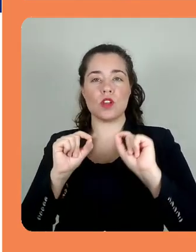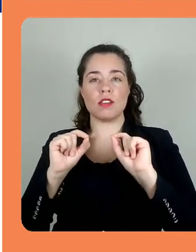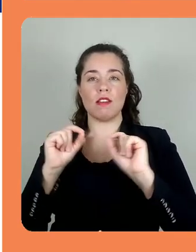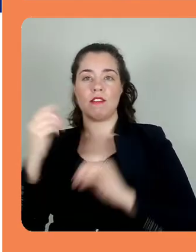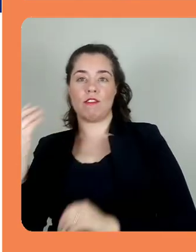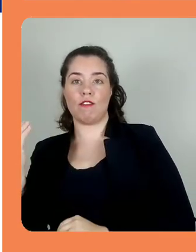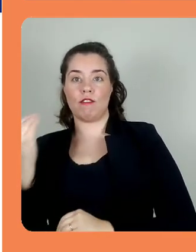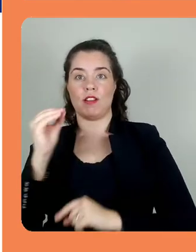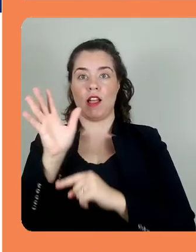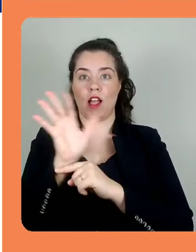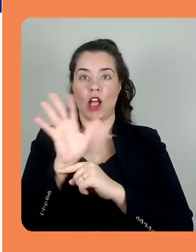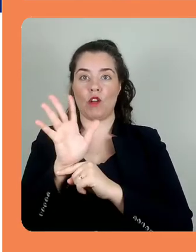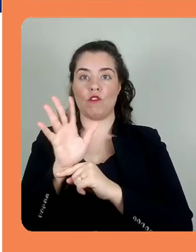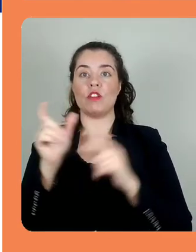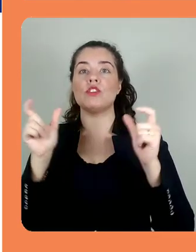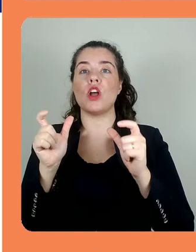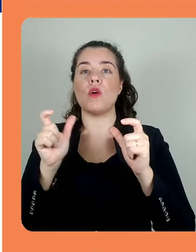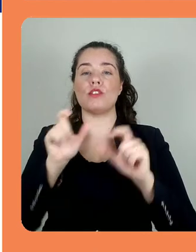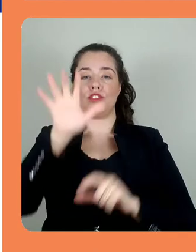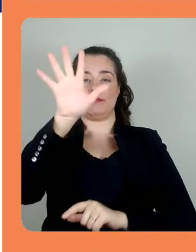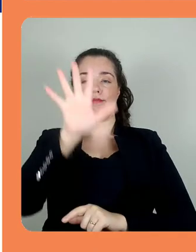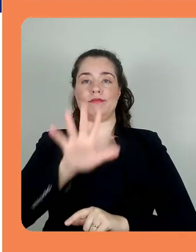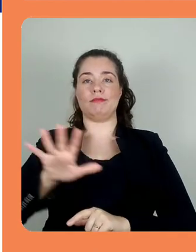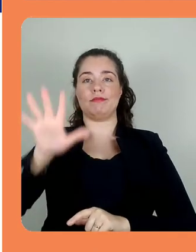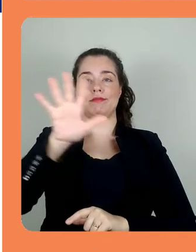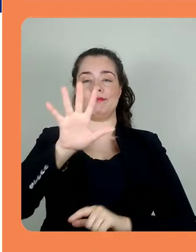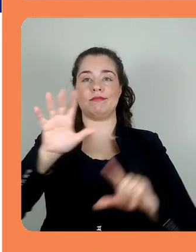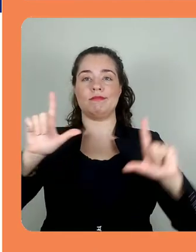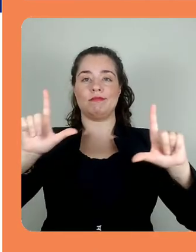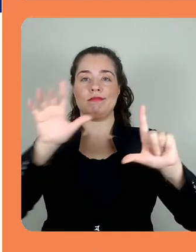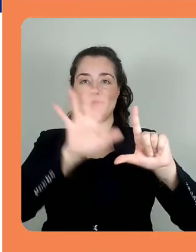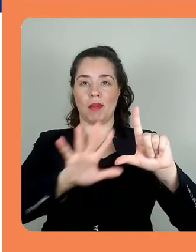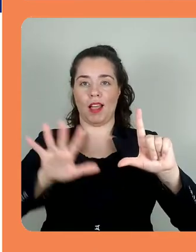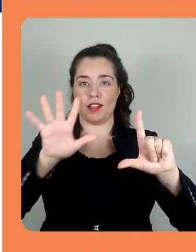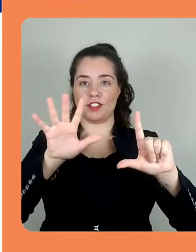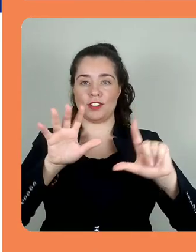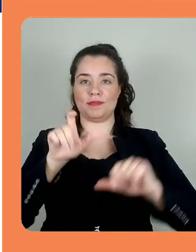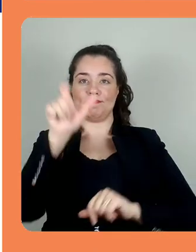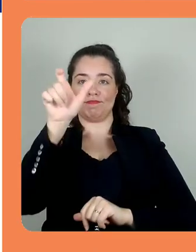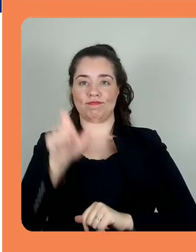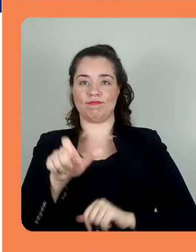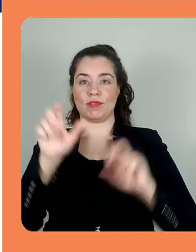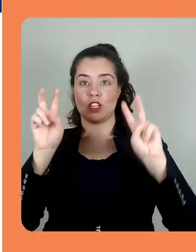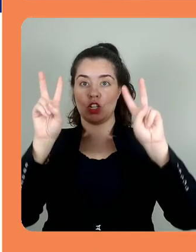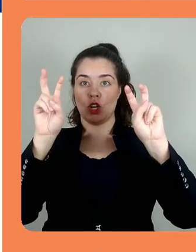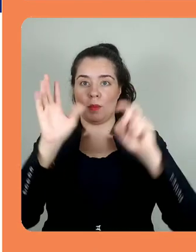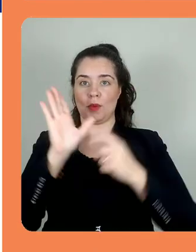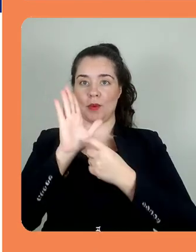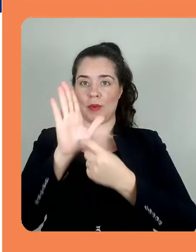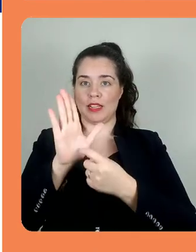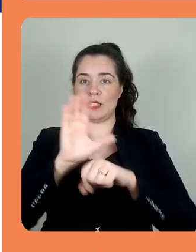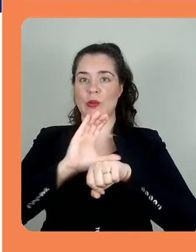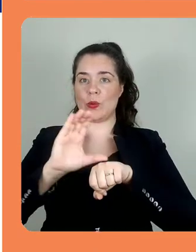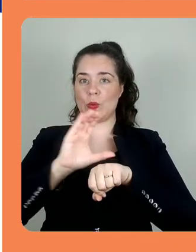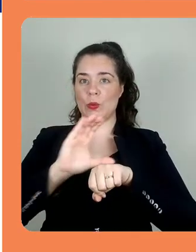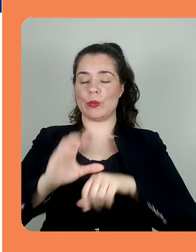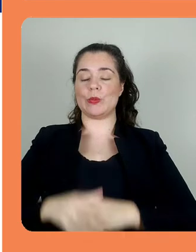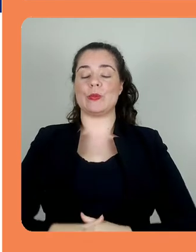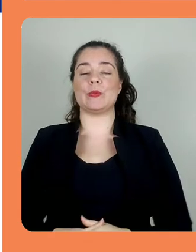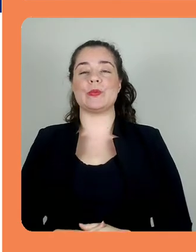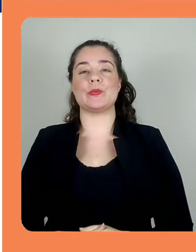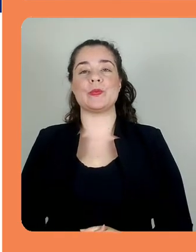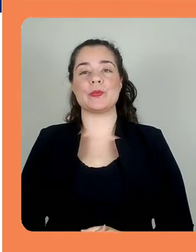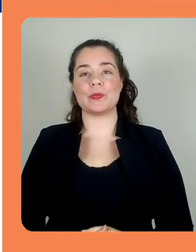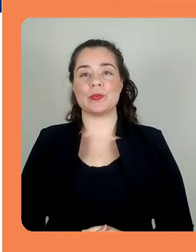é colocar aquele vídeo de boas-vindas aqui nesse meu espaço de teste. Bem no meu tópico de